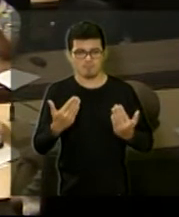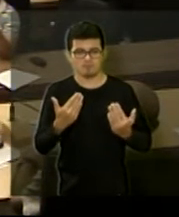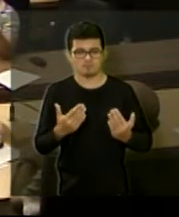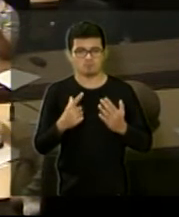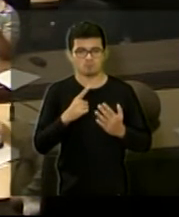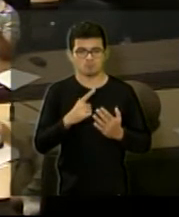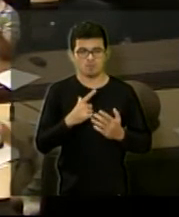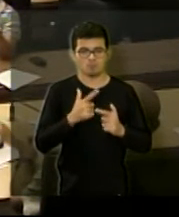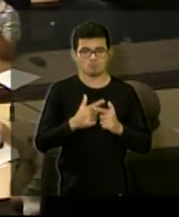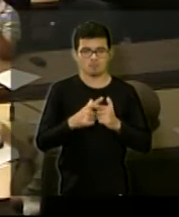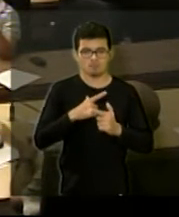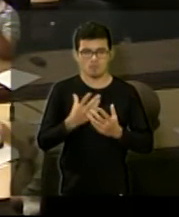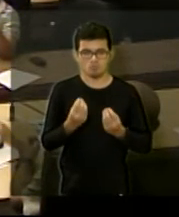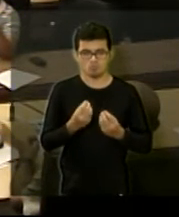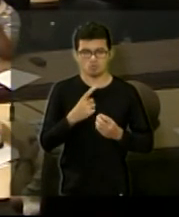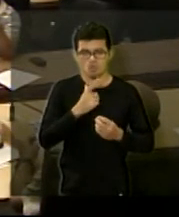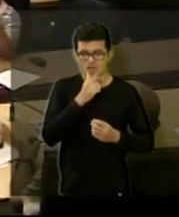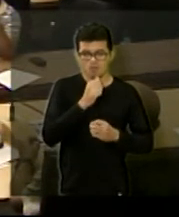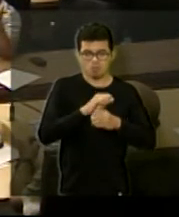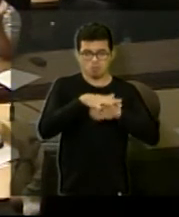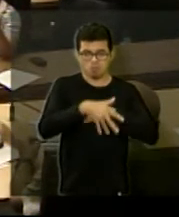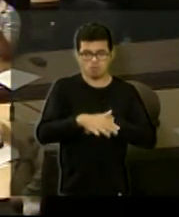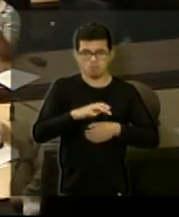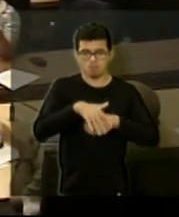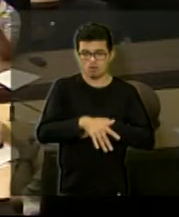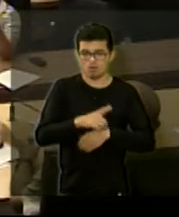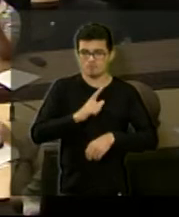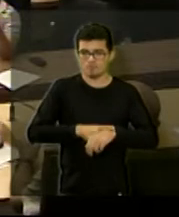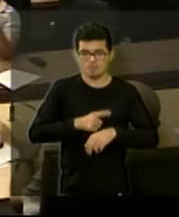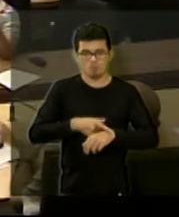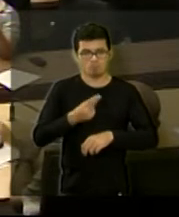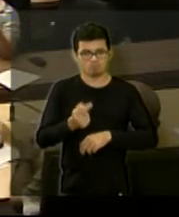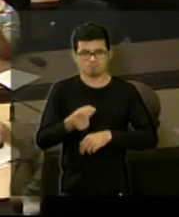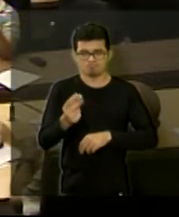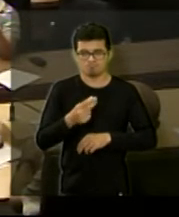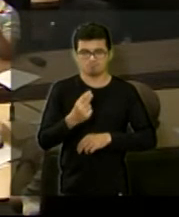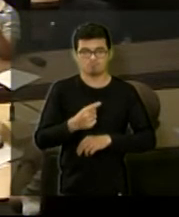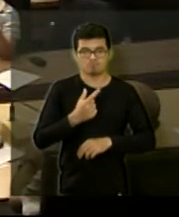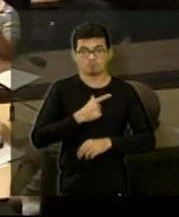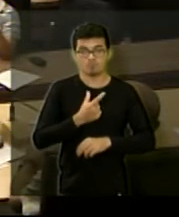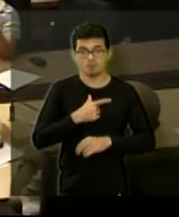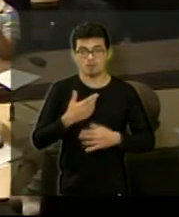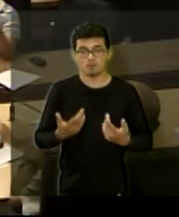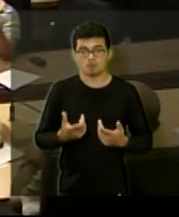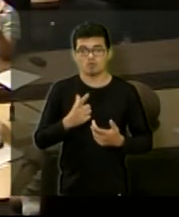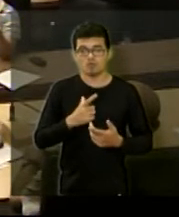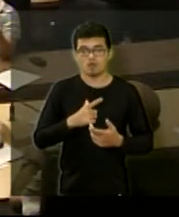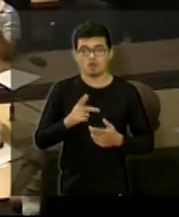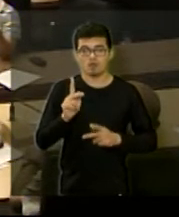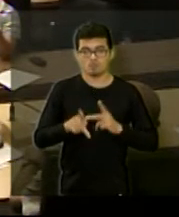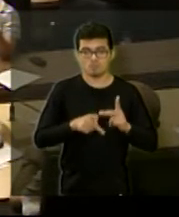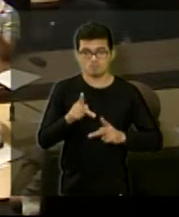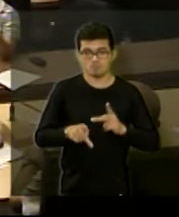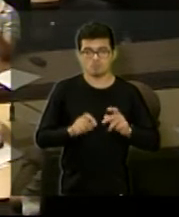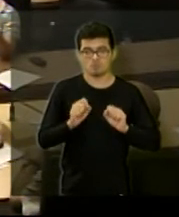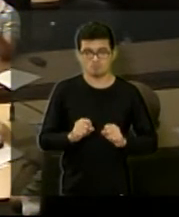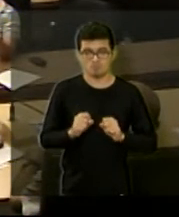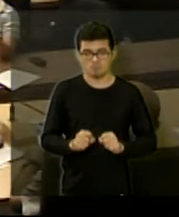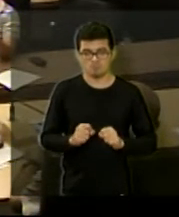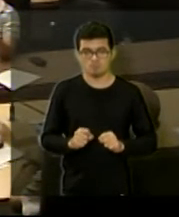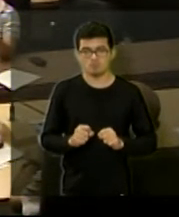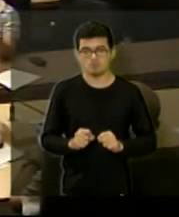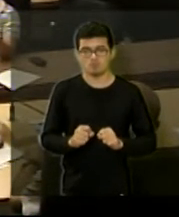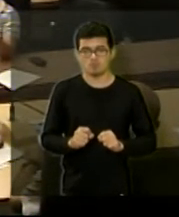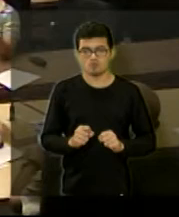vazamento que a gente encontra na rua que fica muito tempo lá então alguma coisa de que a população pudesse auxiliar nesse